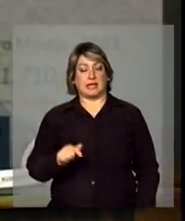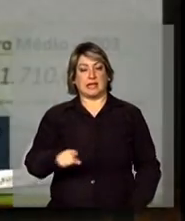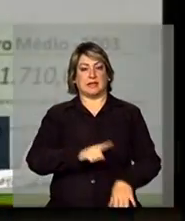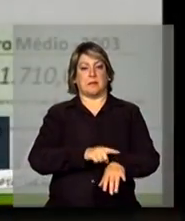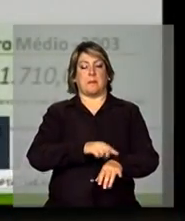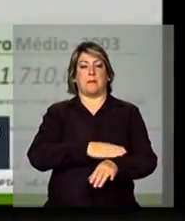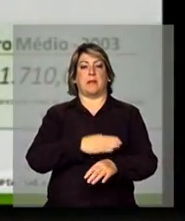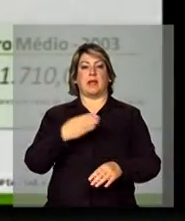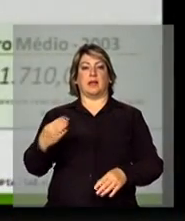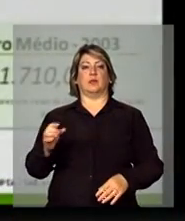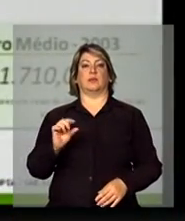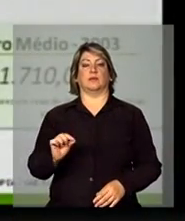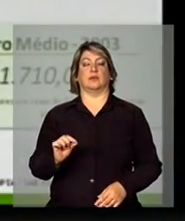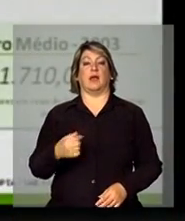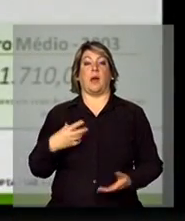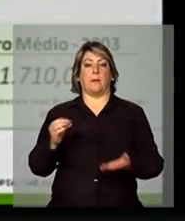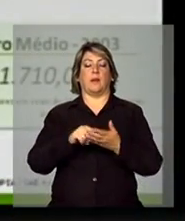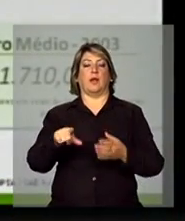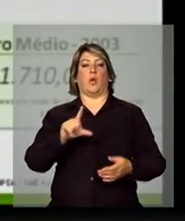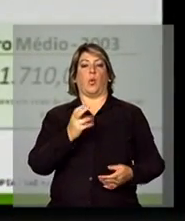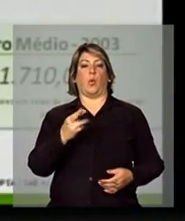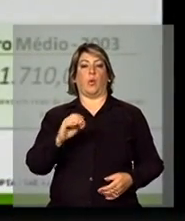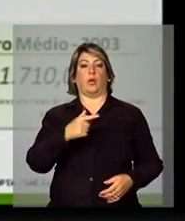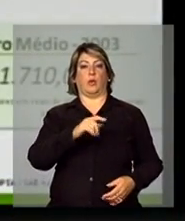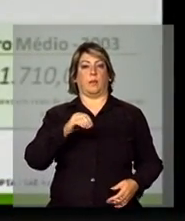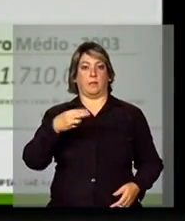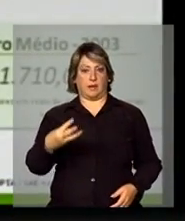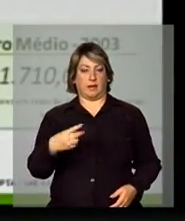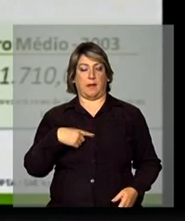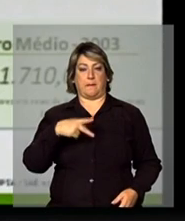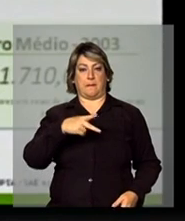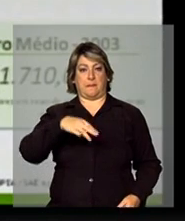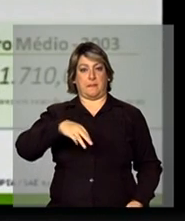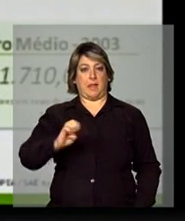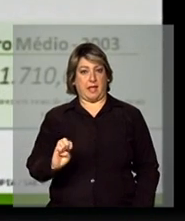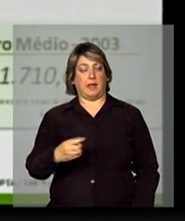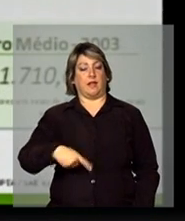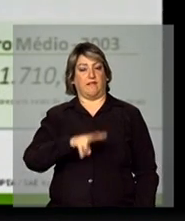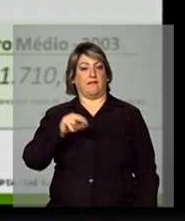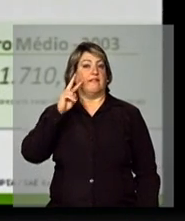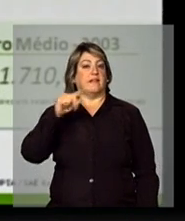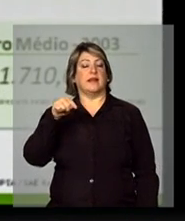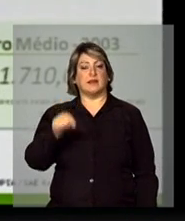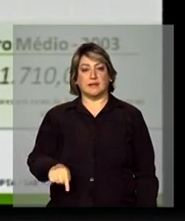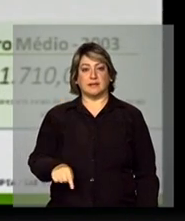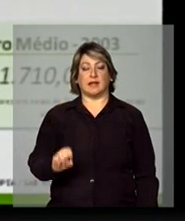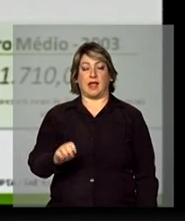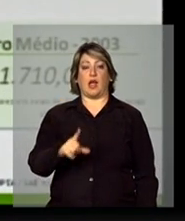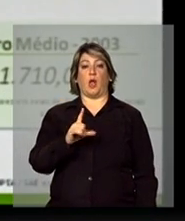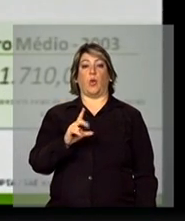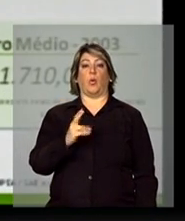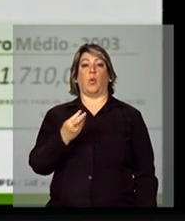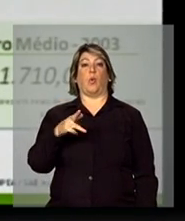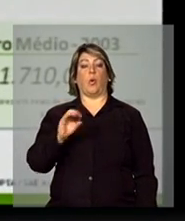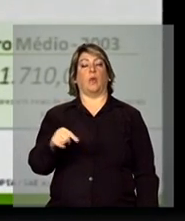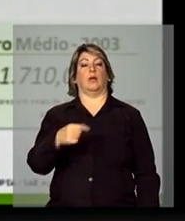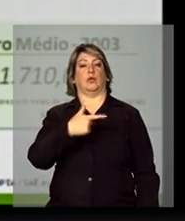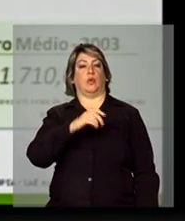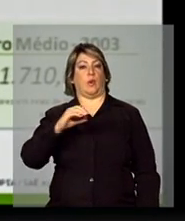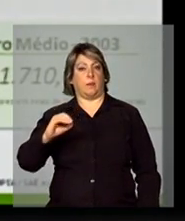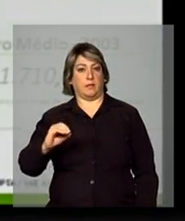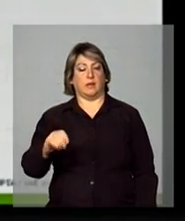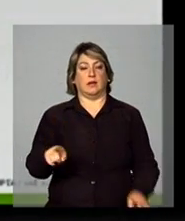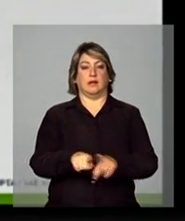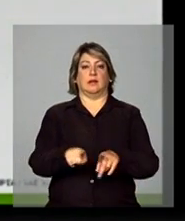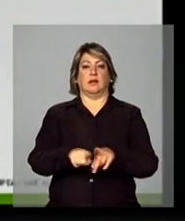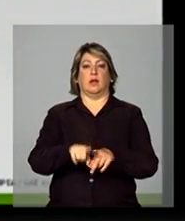período. E aí, botei o lucro ali de 2003 pela PME, que a gente vai ver. Esse é o lucro de 2000 e